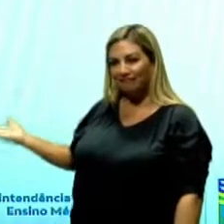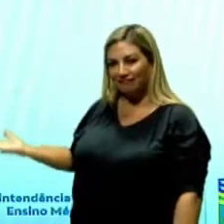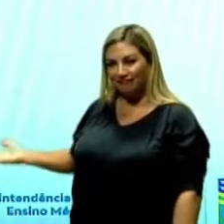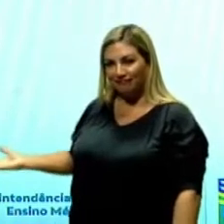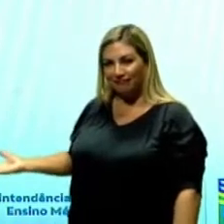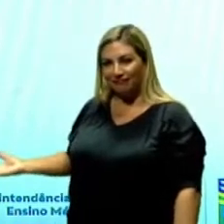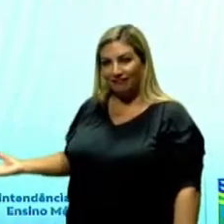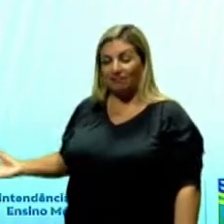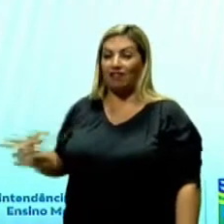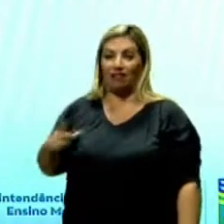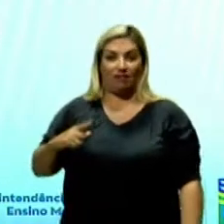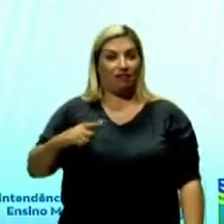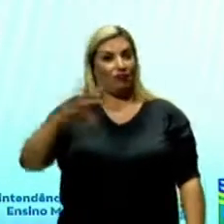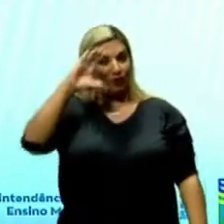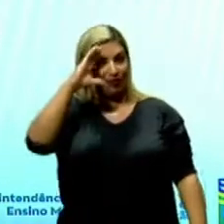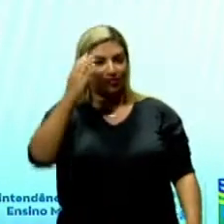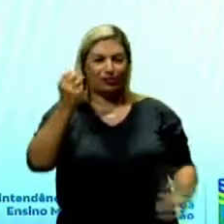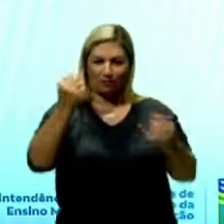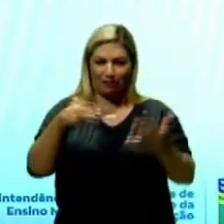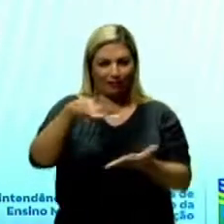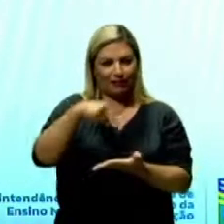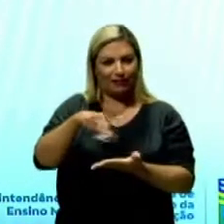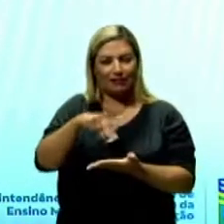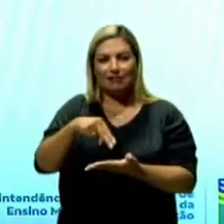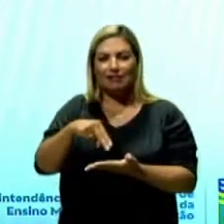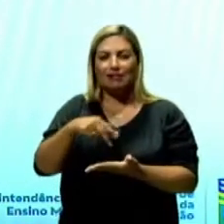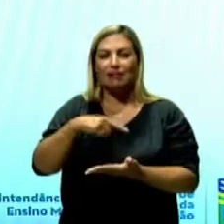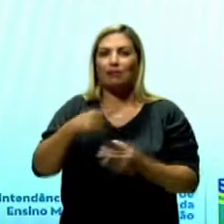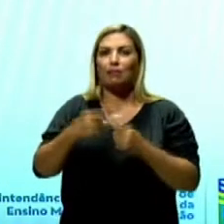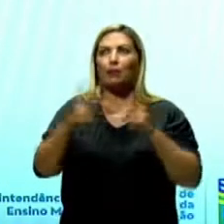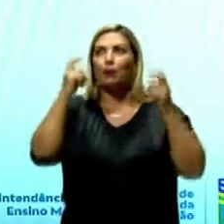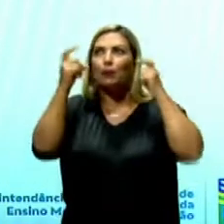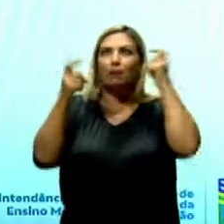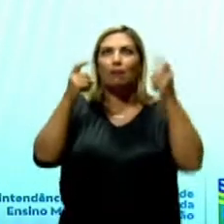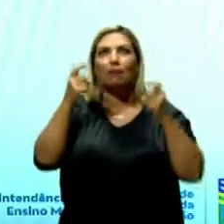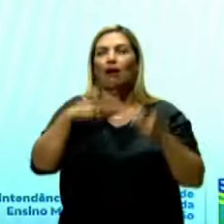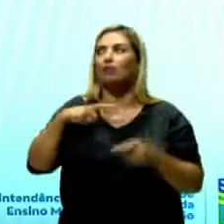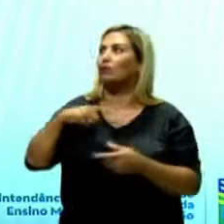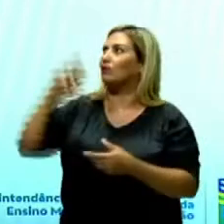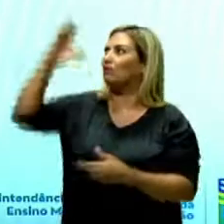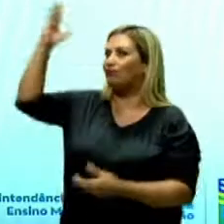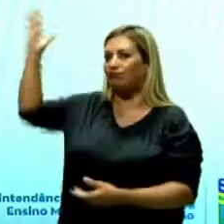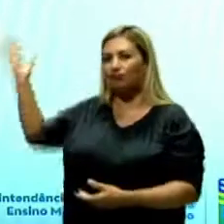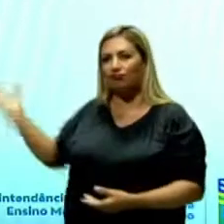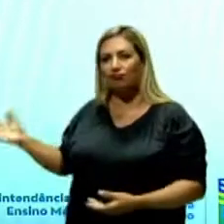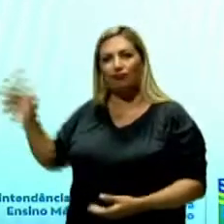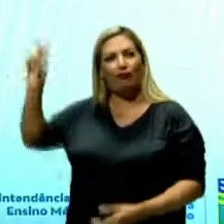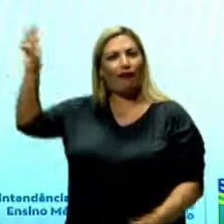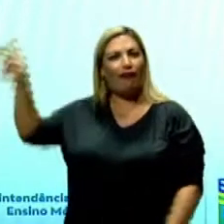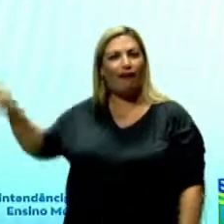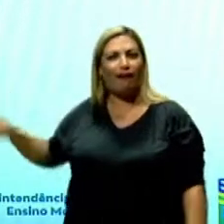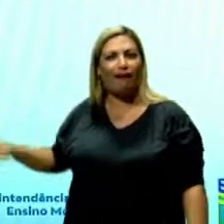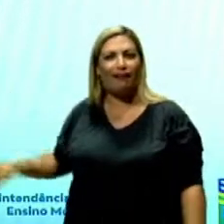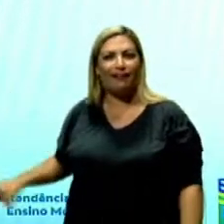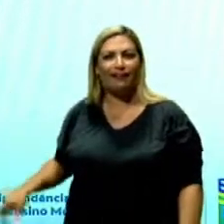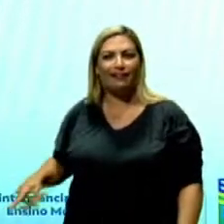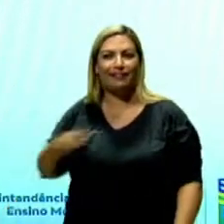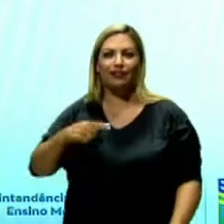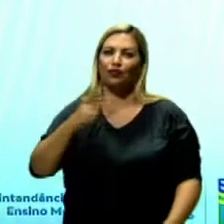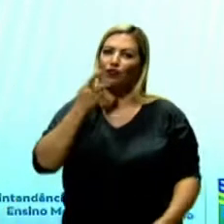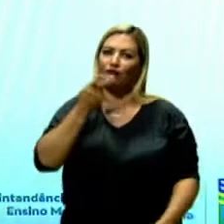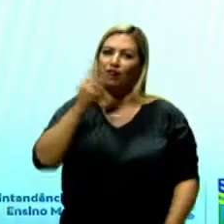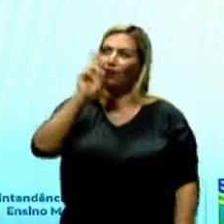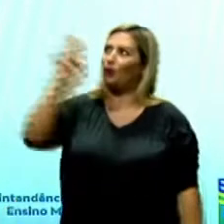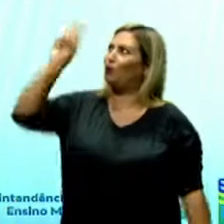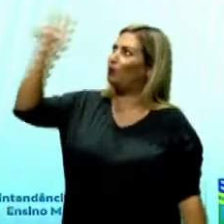dessa questão da dança, muitas pessoas ficaram preocupadas porque o universo é muito grande. Então, eu vou só citar os nomes para